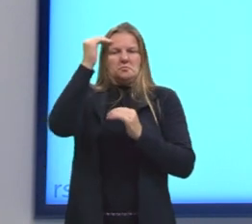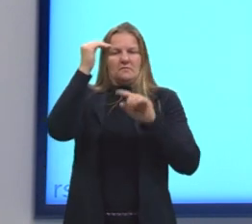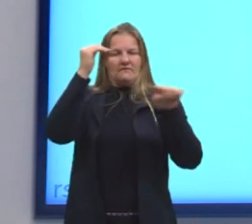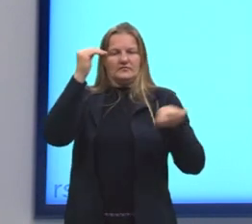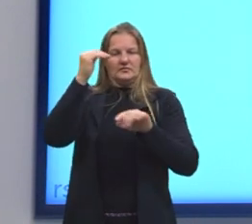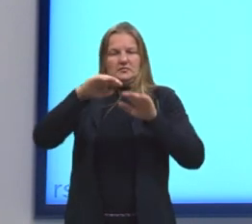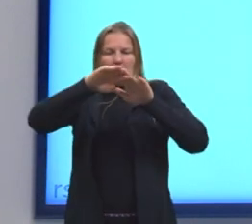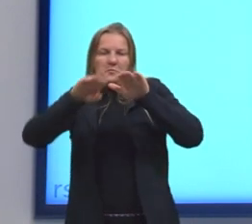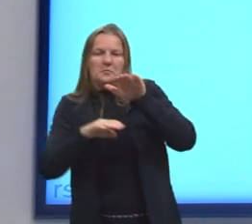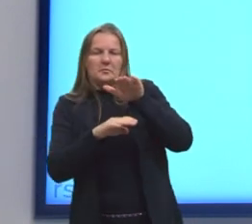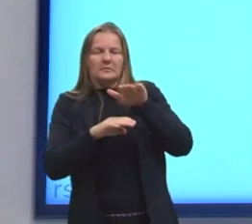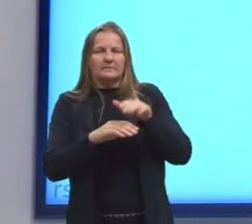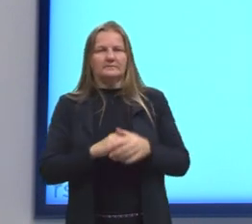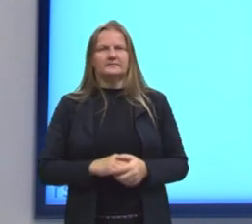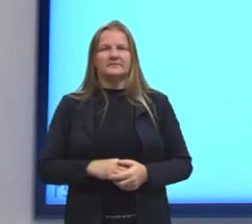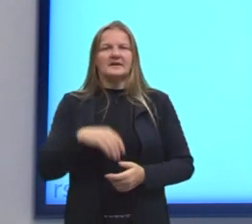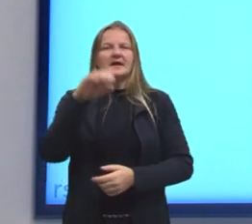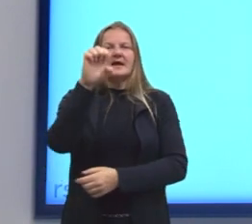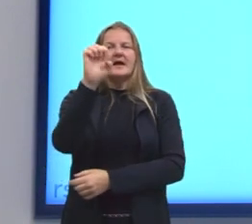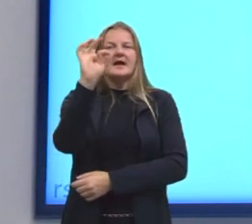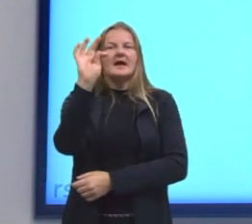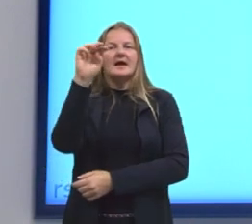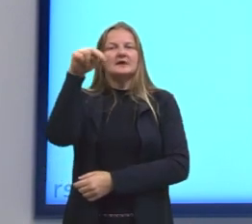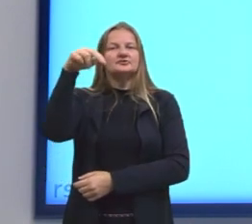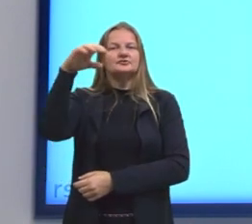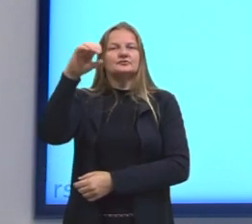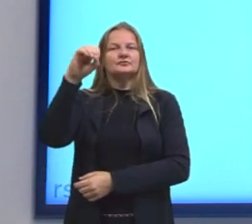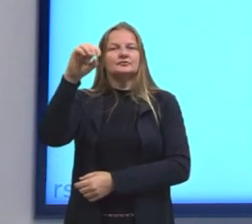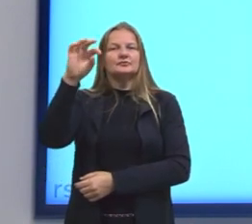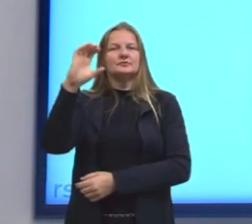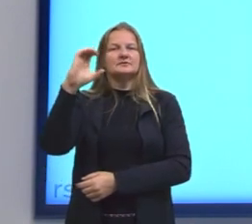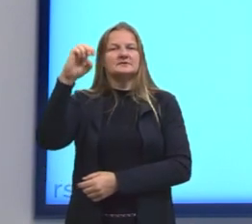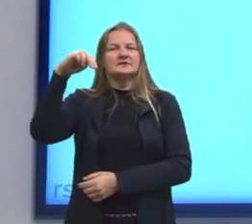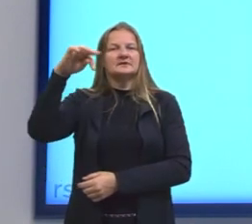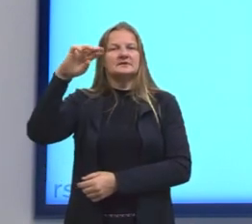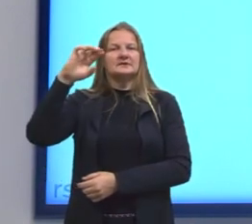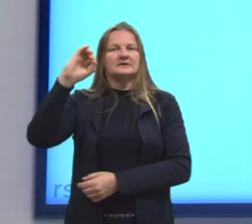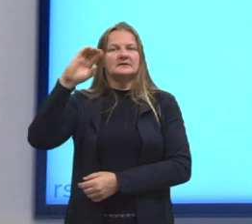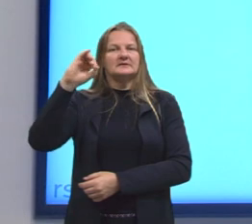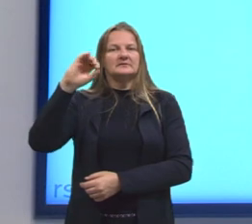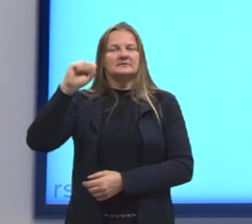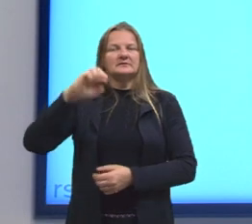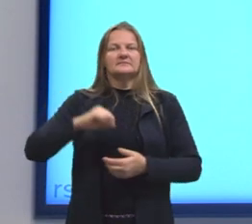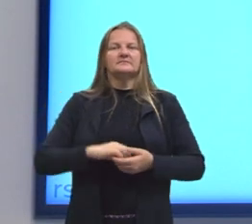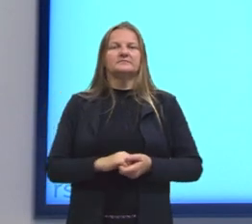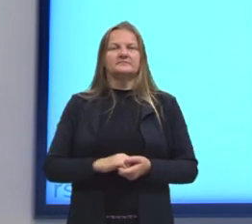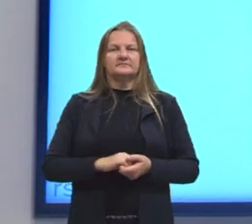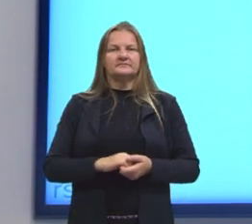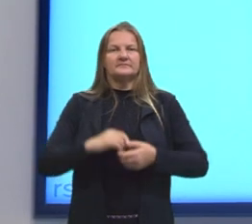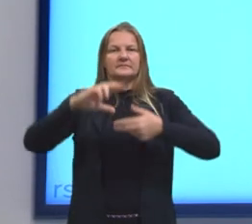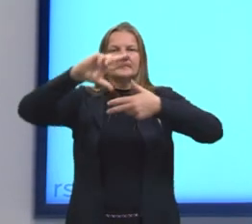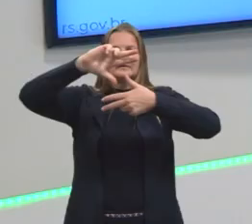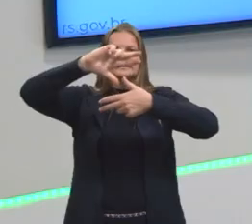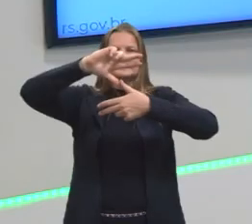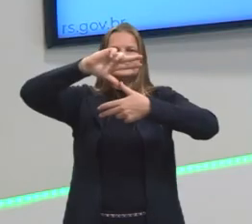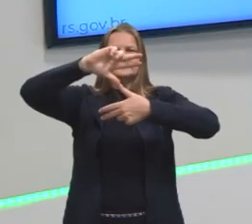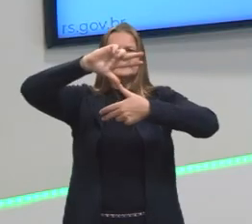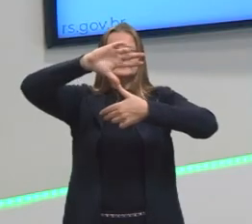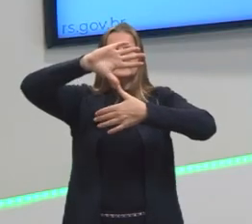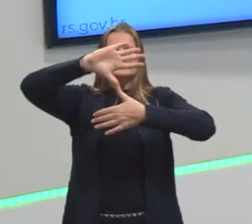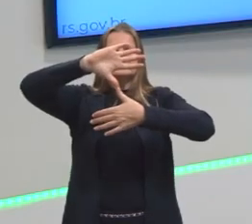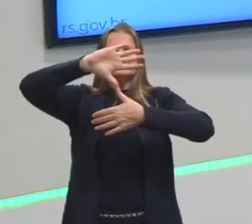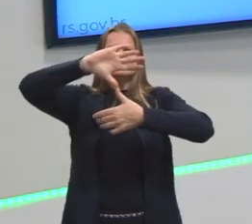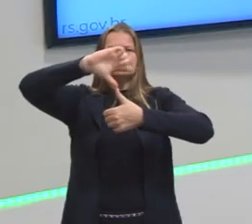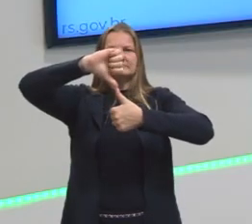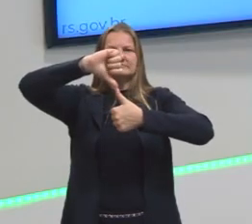demais. Isso é chamado etnocentrismo. Os europeus, nós temos muito essa questão do etnocentrismo ligada à presença dos europeus aqui na